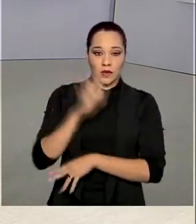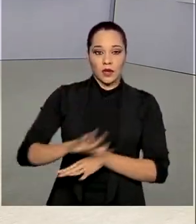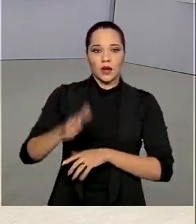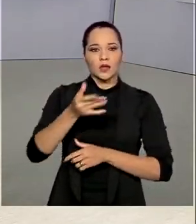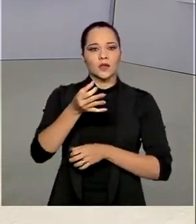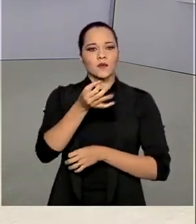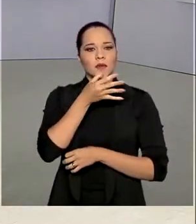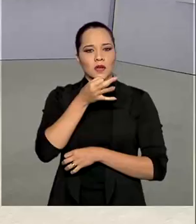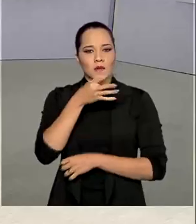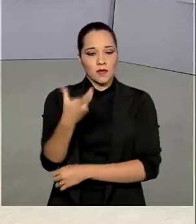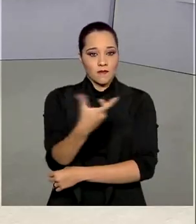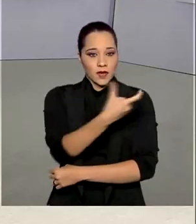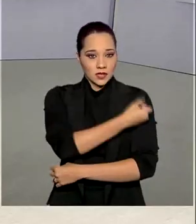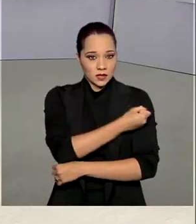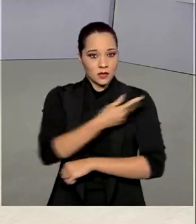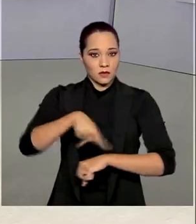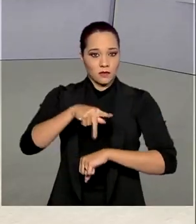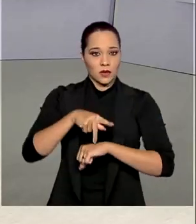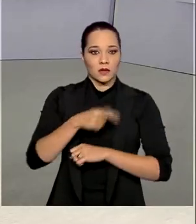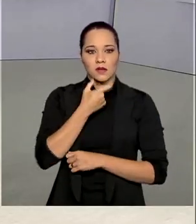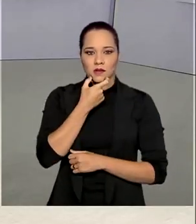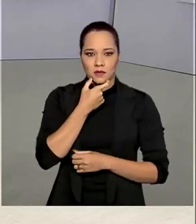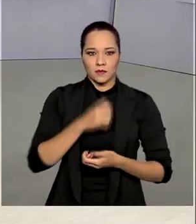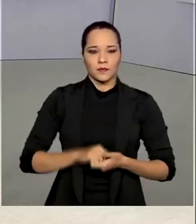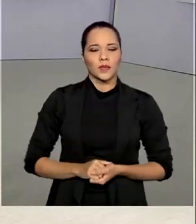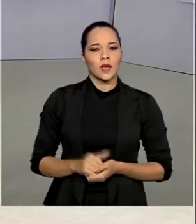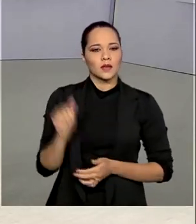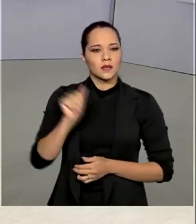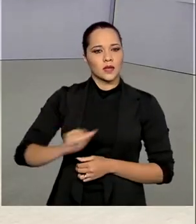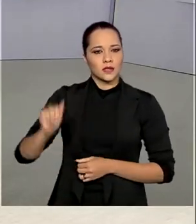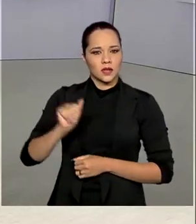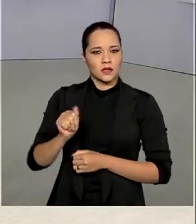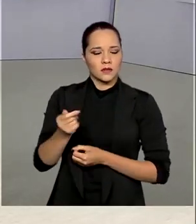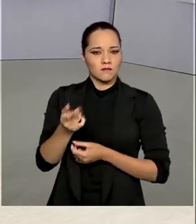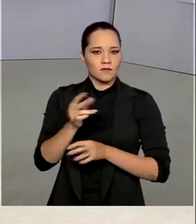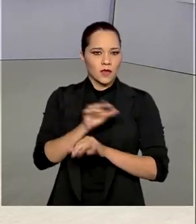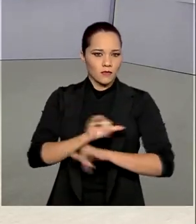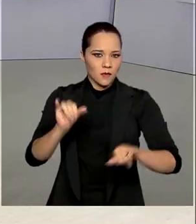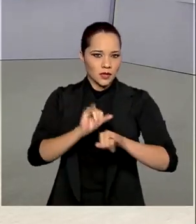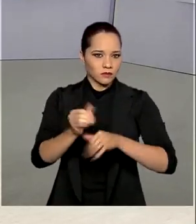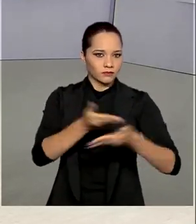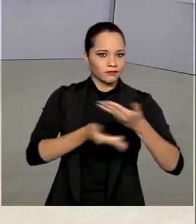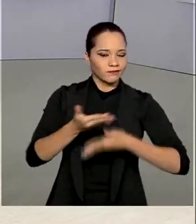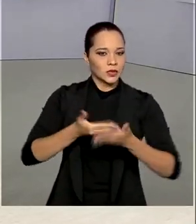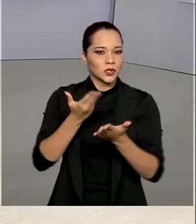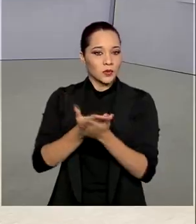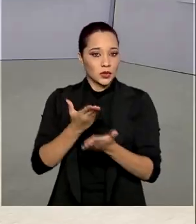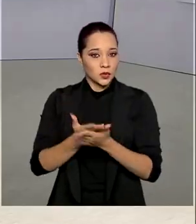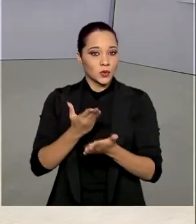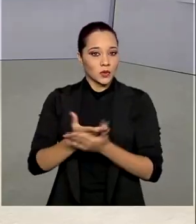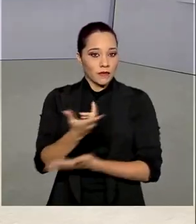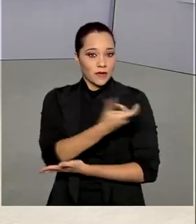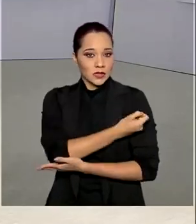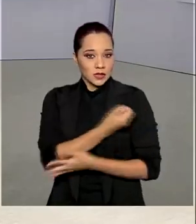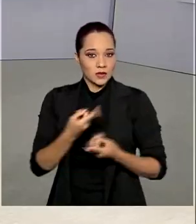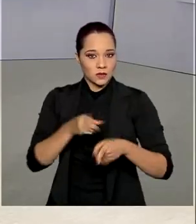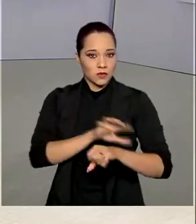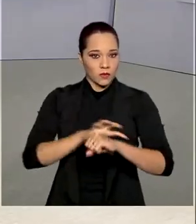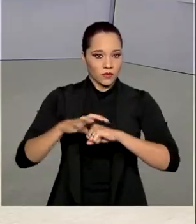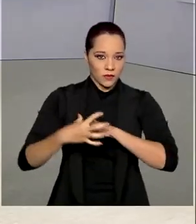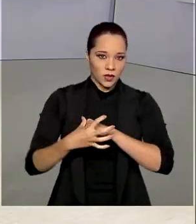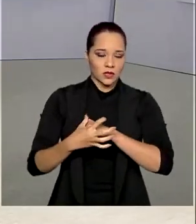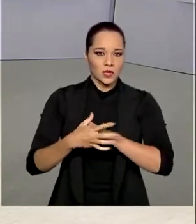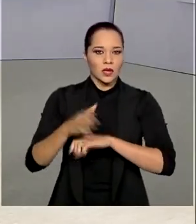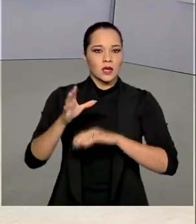de medicamentos e vacinas da Inglaterra. As agências trocaram informações sobre o estudo da vacina contra a Covid-19